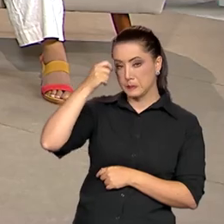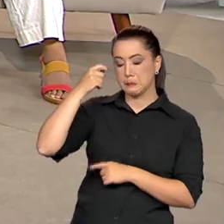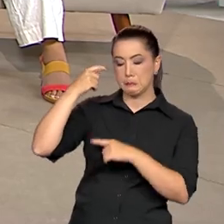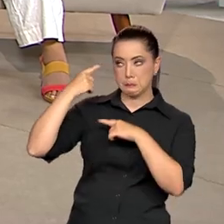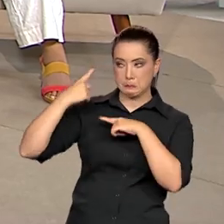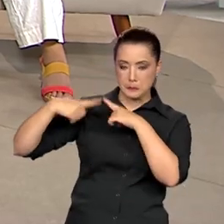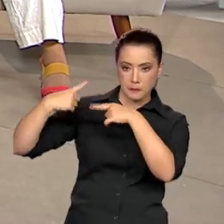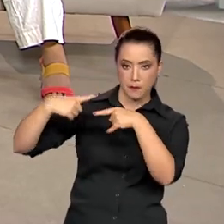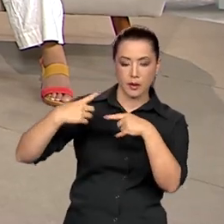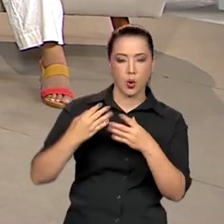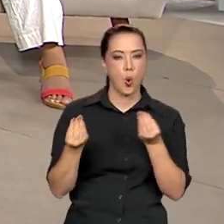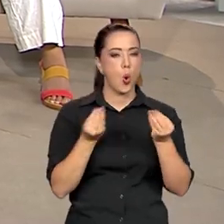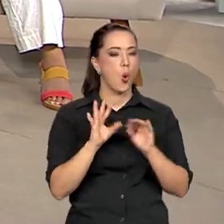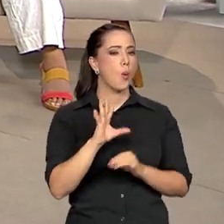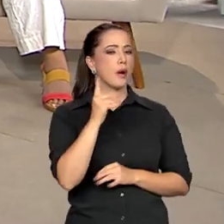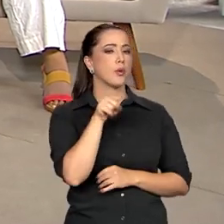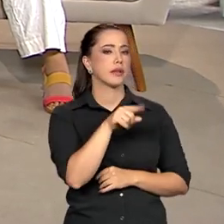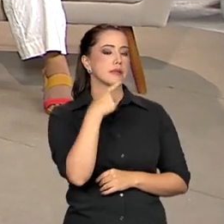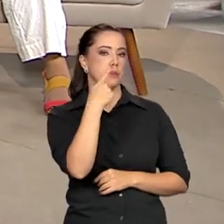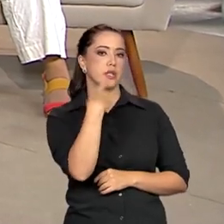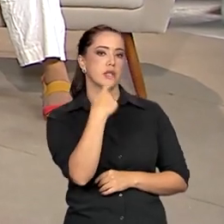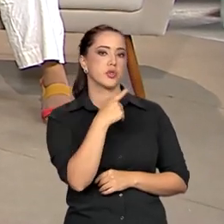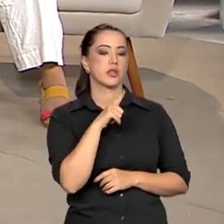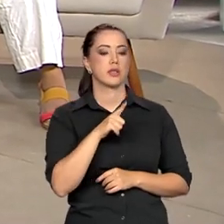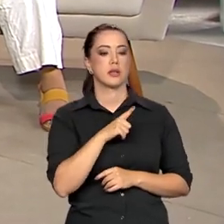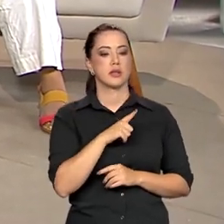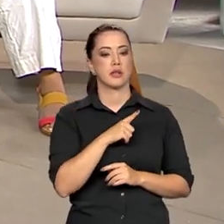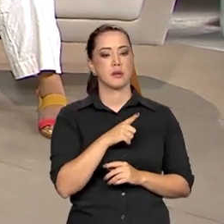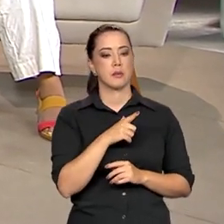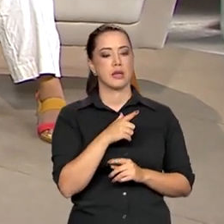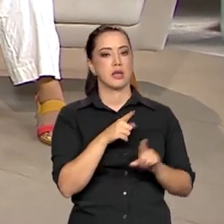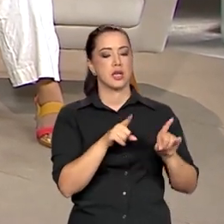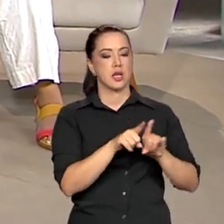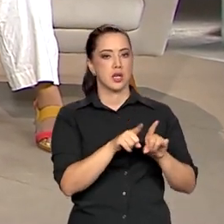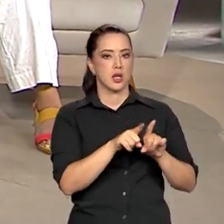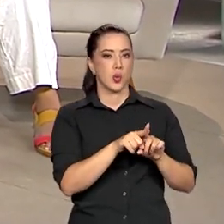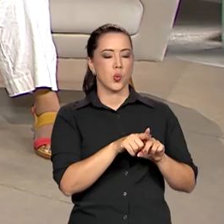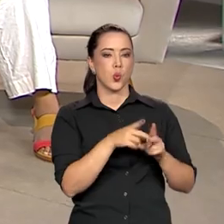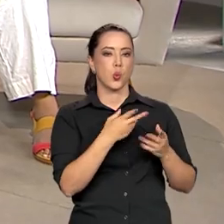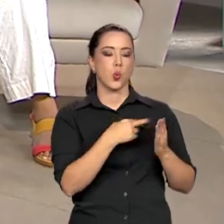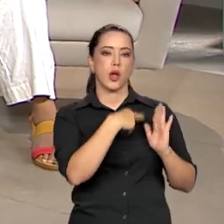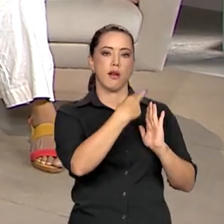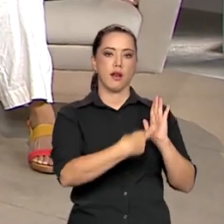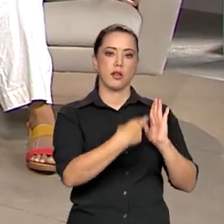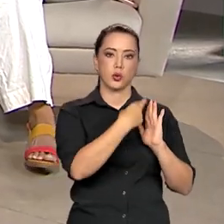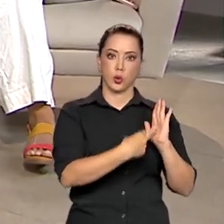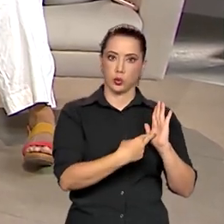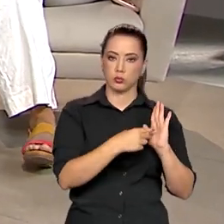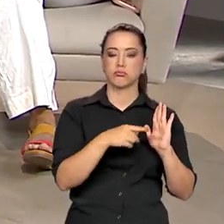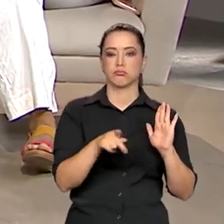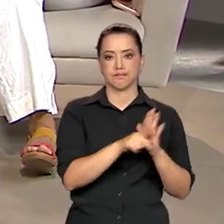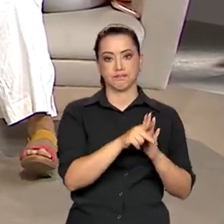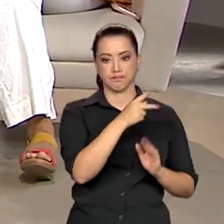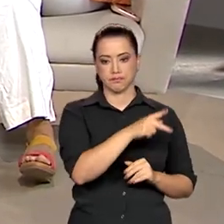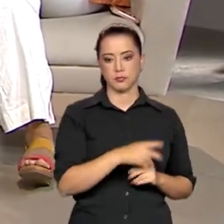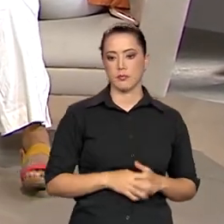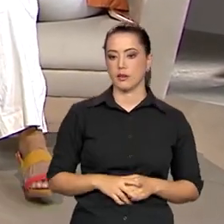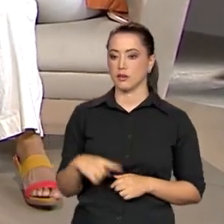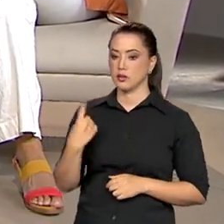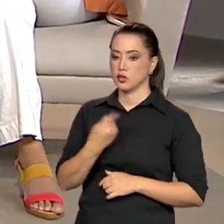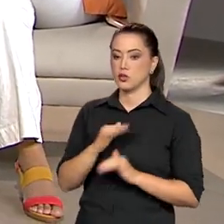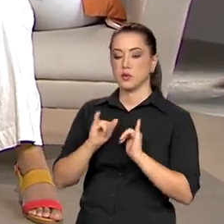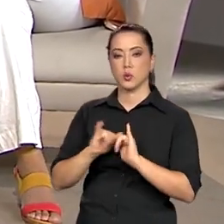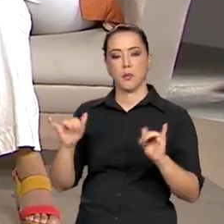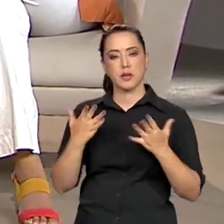essa política? E tem o observatório do Moíse também. Sim, sim. Nós tivemos no lançamento,